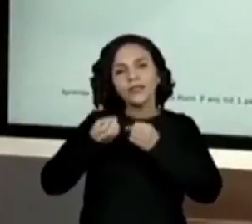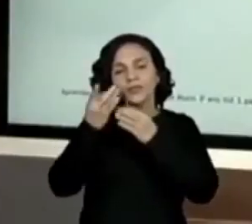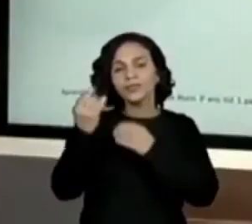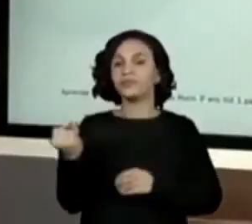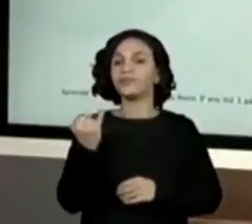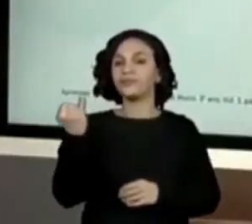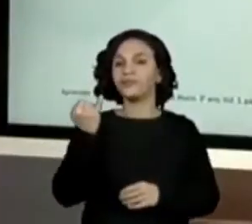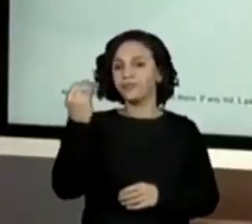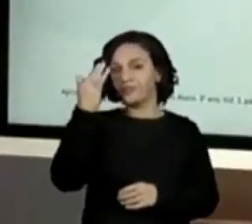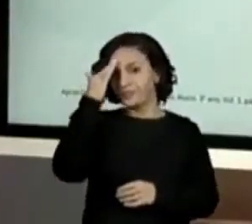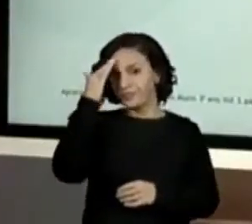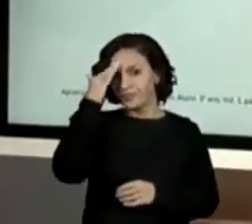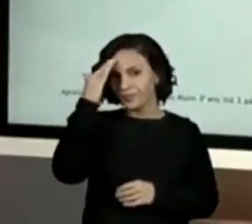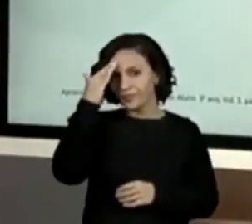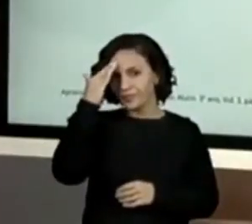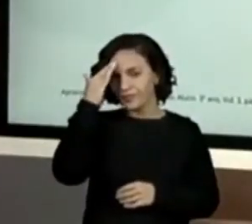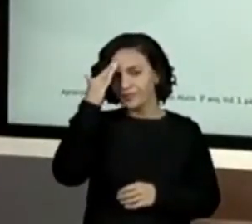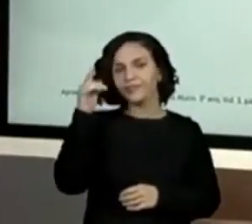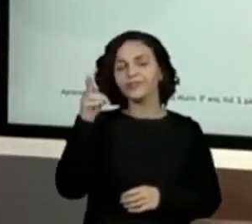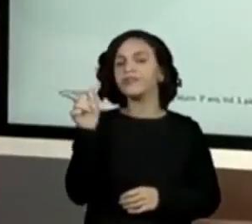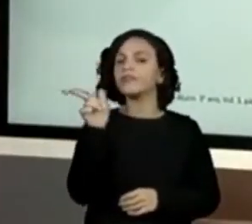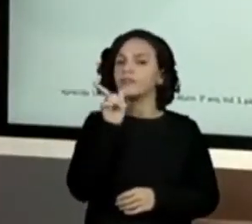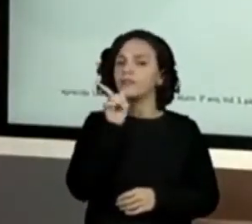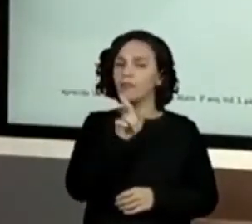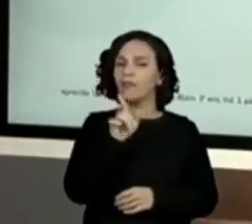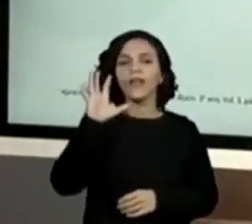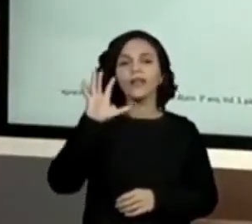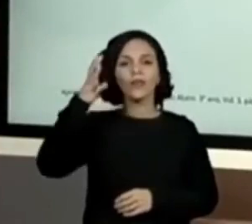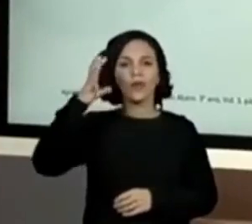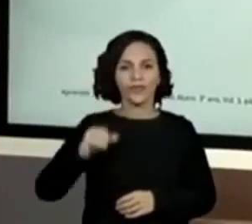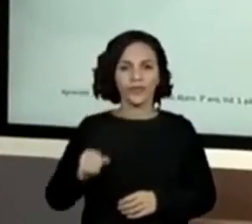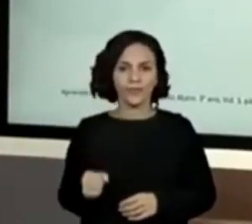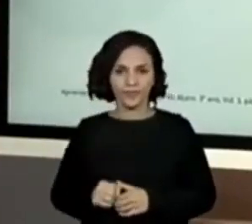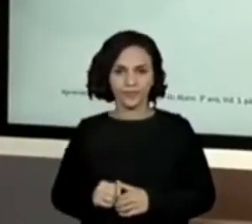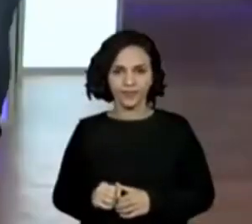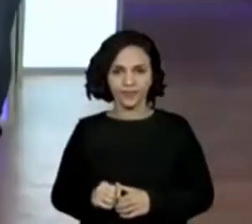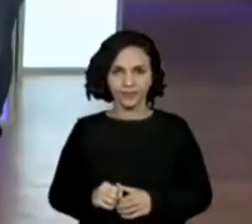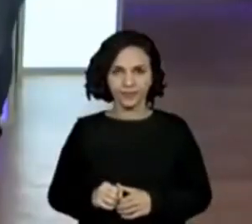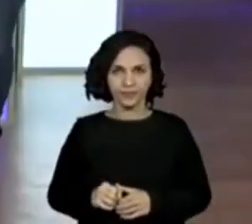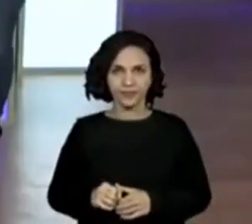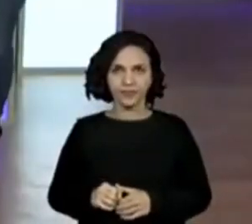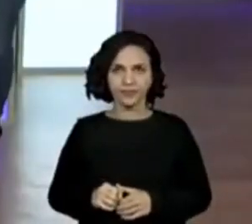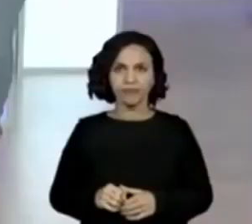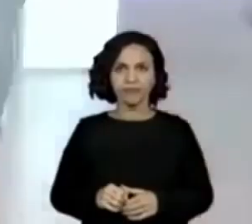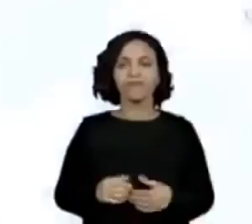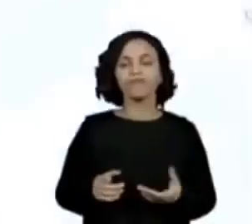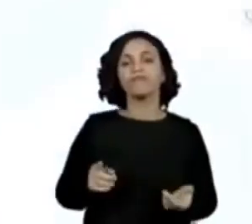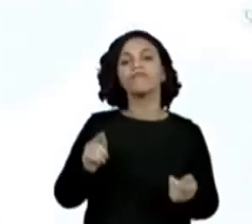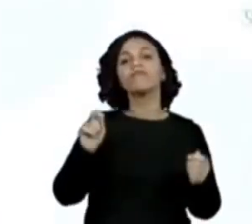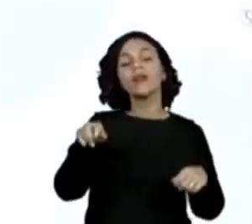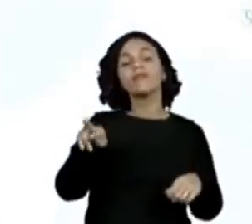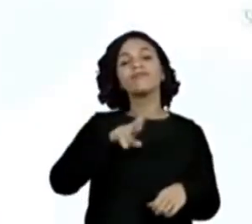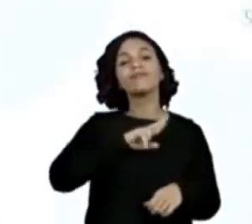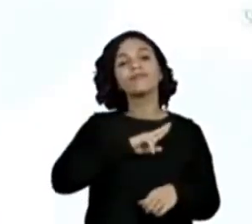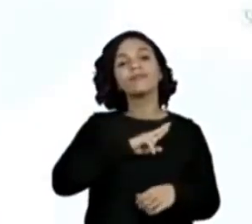importantes para que eu consiga resolvê-lo? Quem pode me dizer?